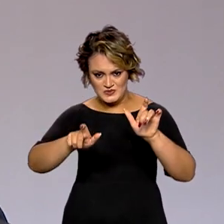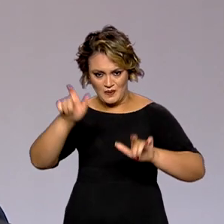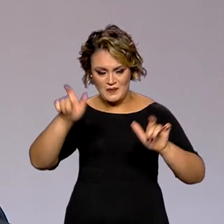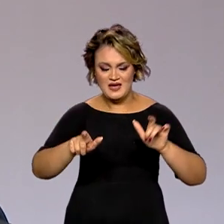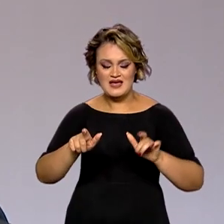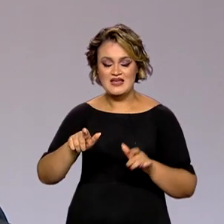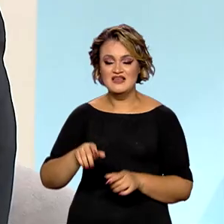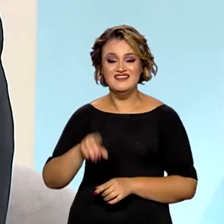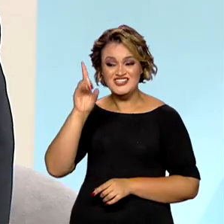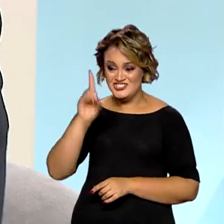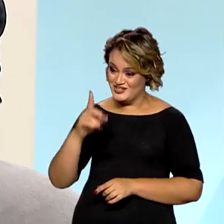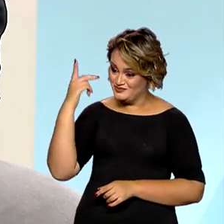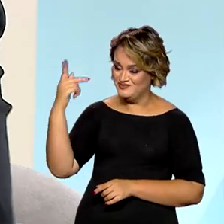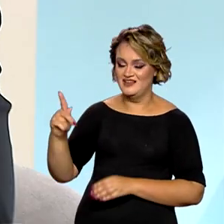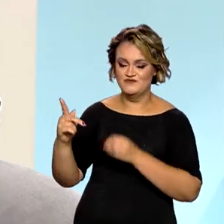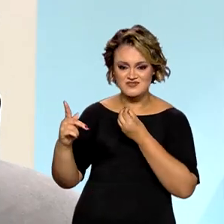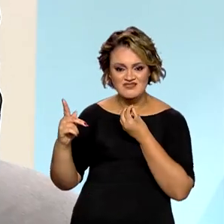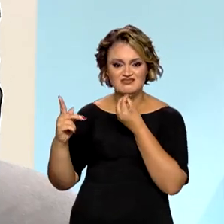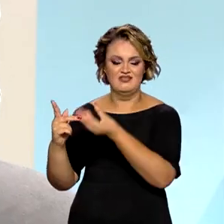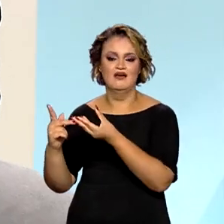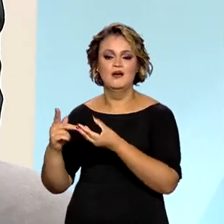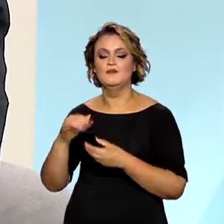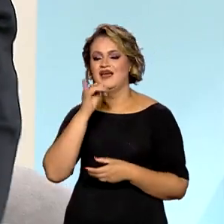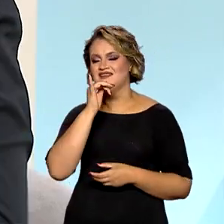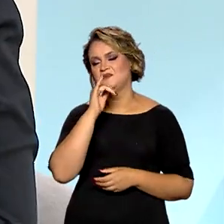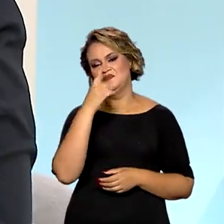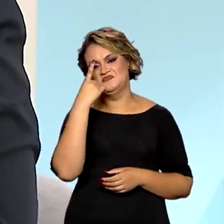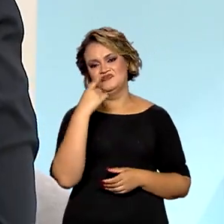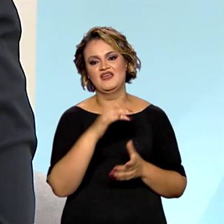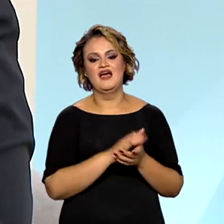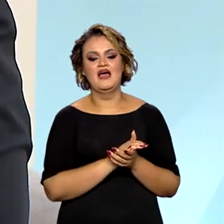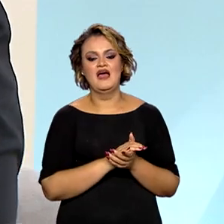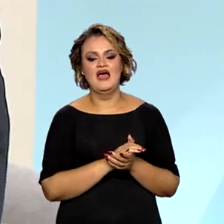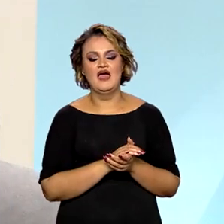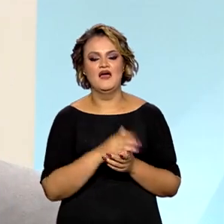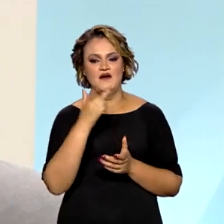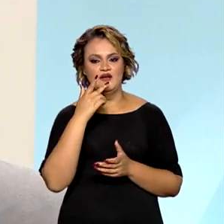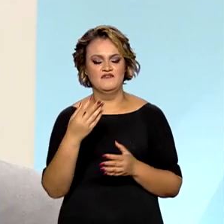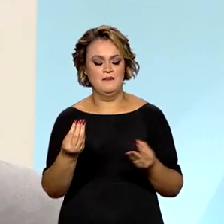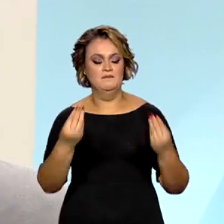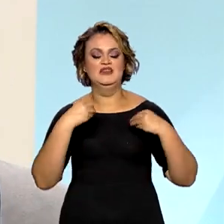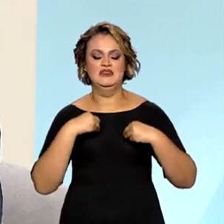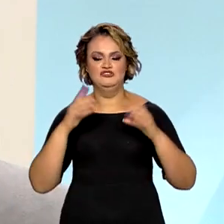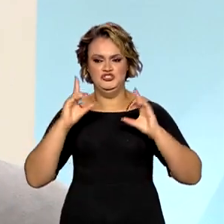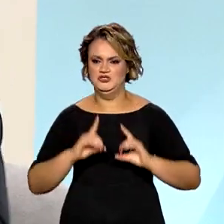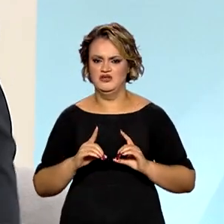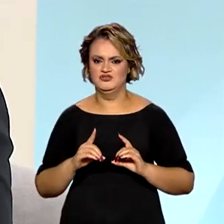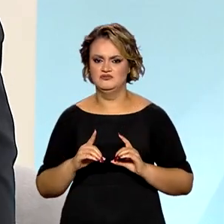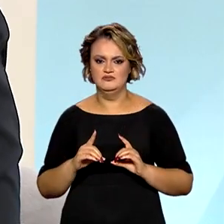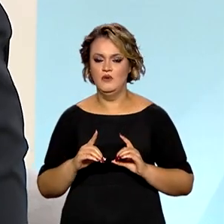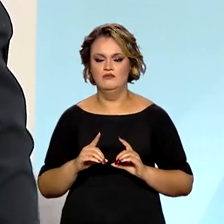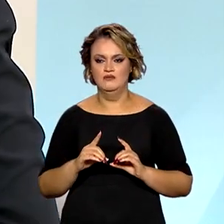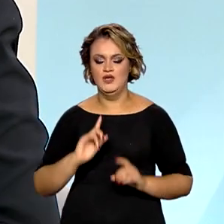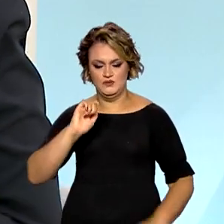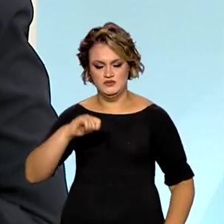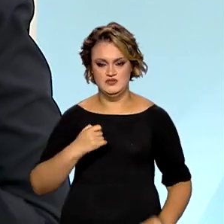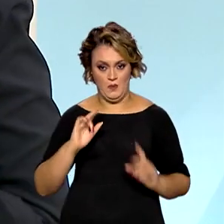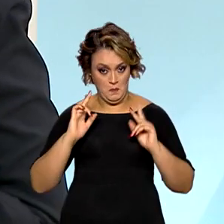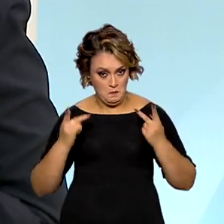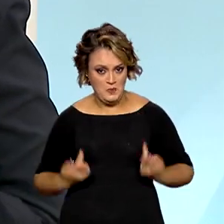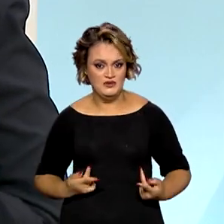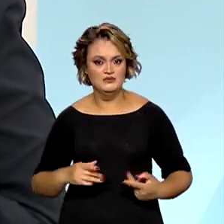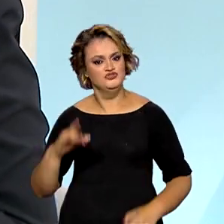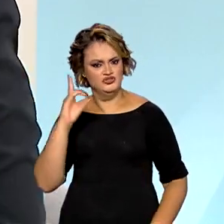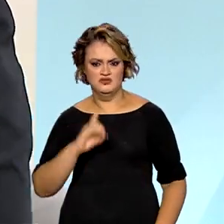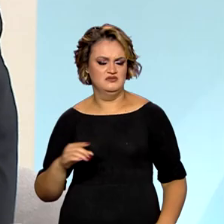aquilo que lhe é de direito porque a dignidade, Paula, é algo muito interessante. Ninguém precisa me conferir a dignidade. Só porque eu sou um ser humano a dignidade está